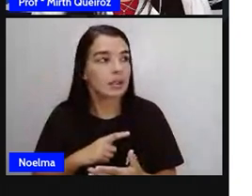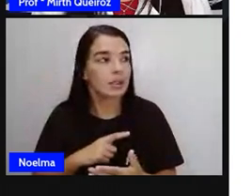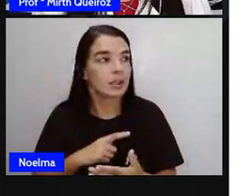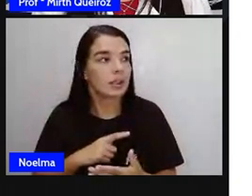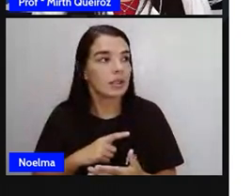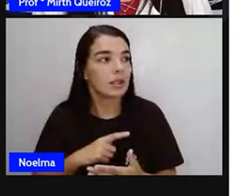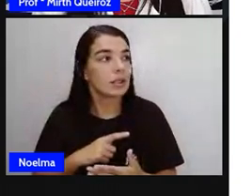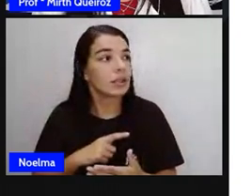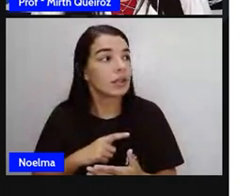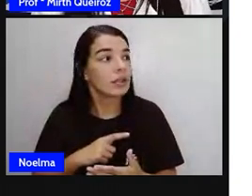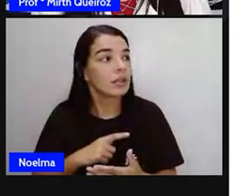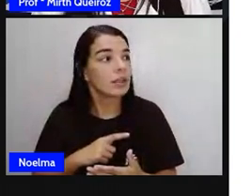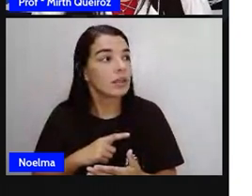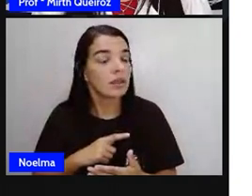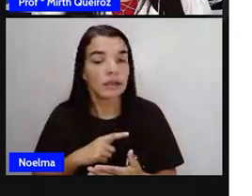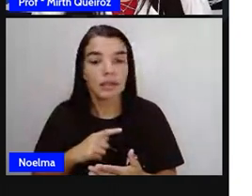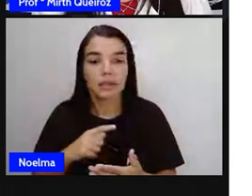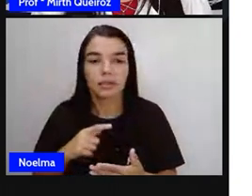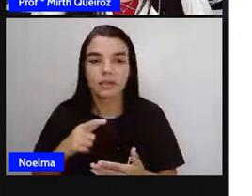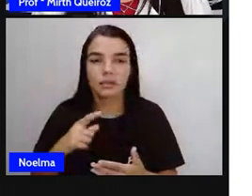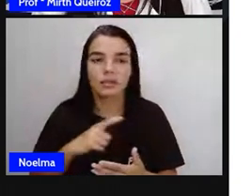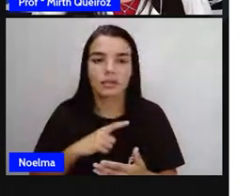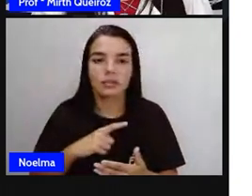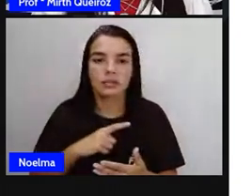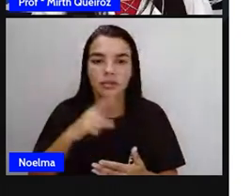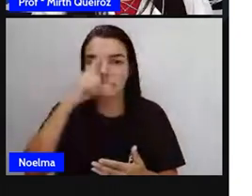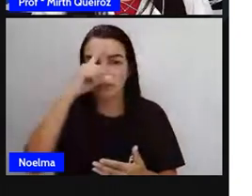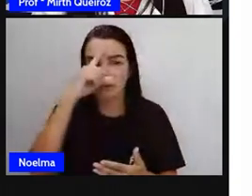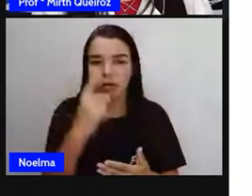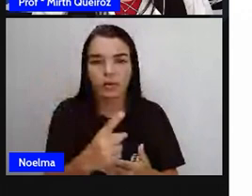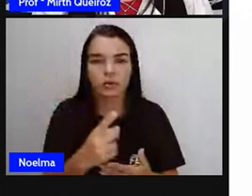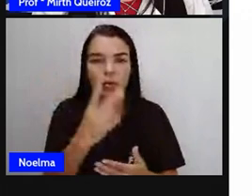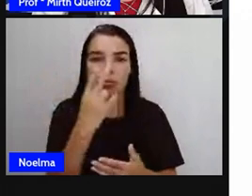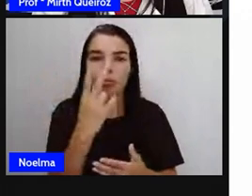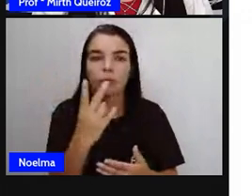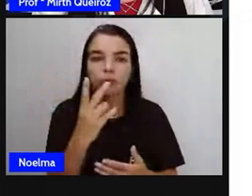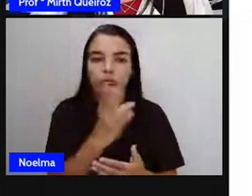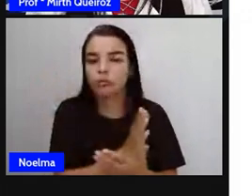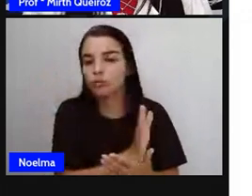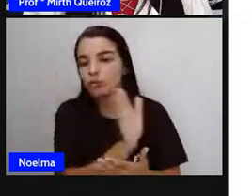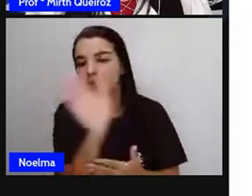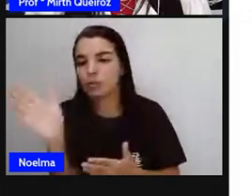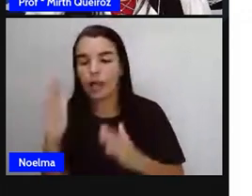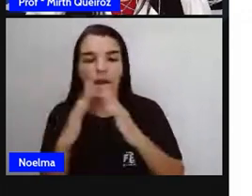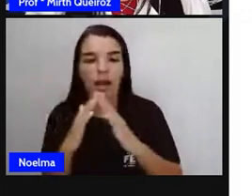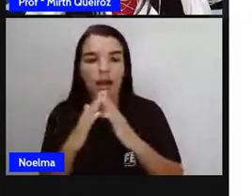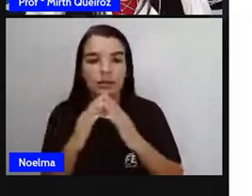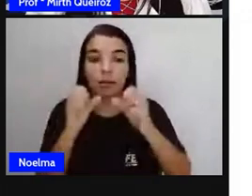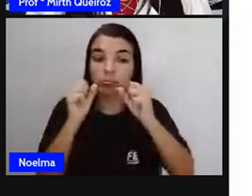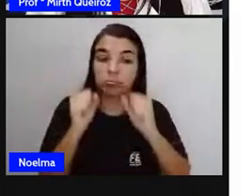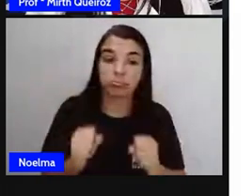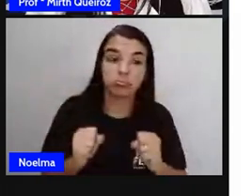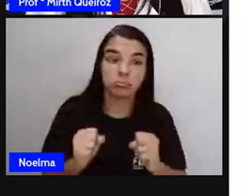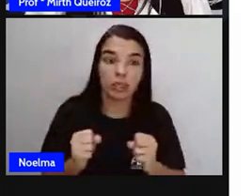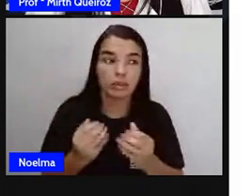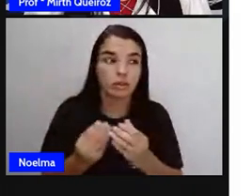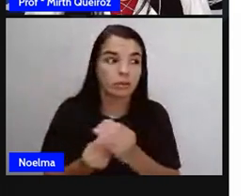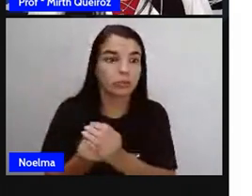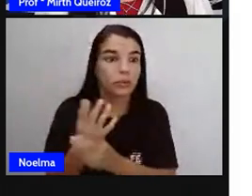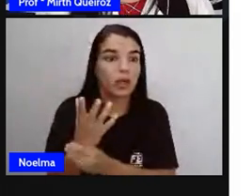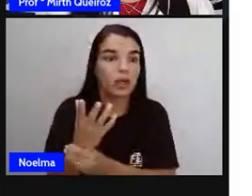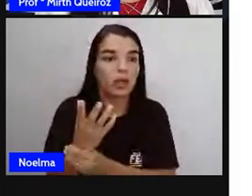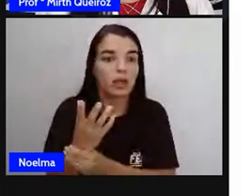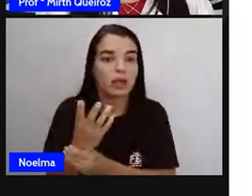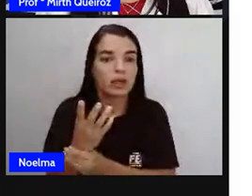Então, vocês, por exemplo, tem um dos comandos, são... Vire duas casas à direita. Partindo aí do início, né?